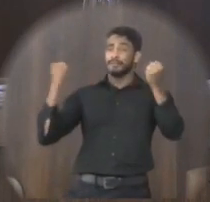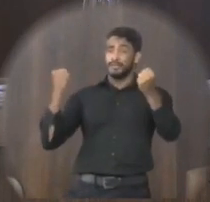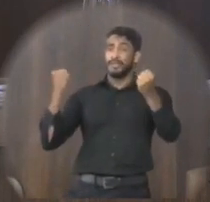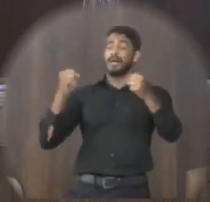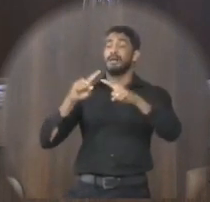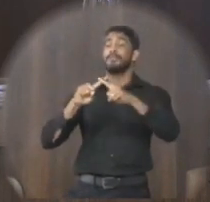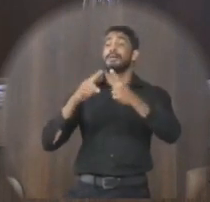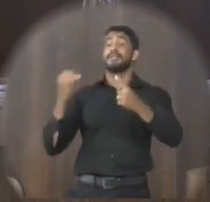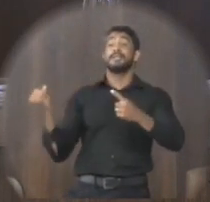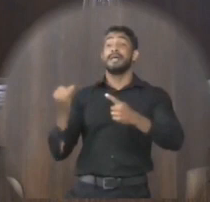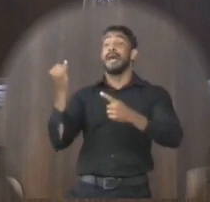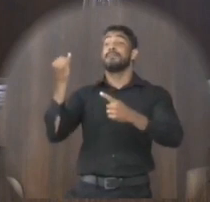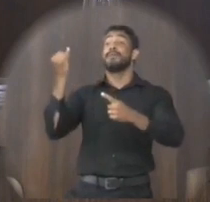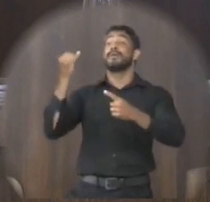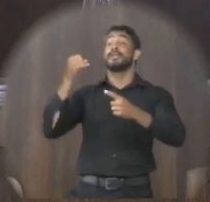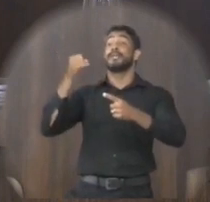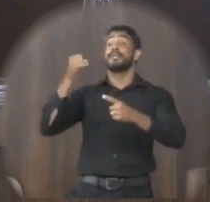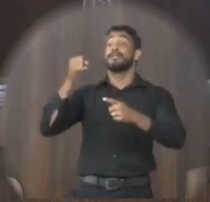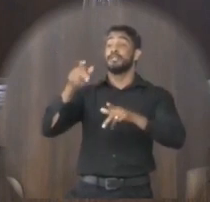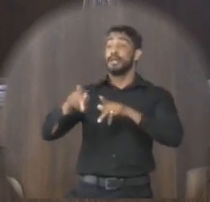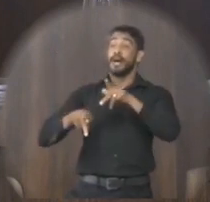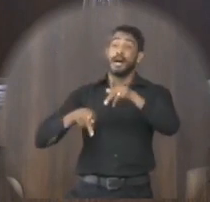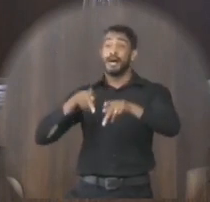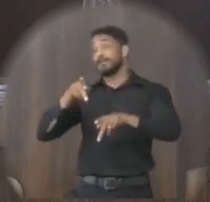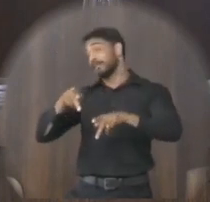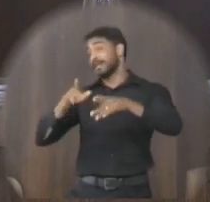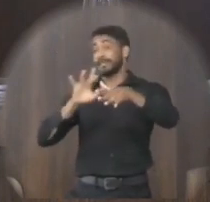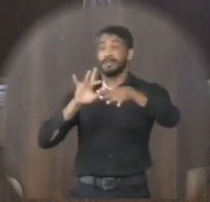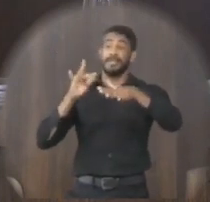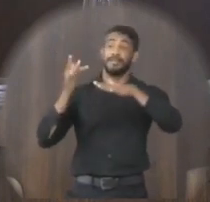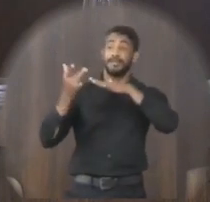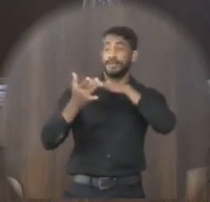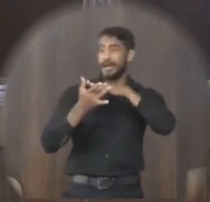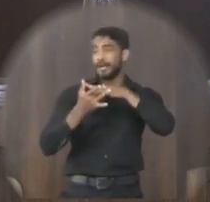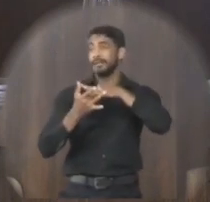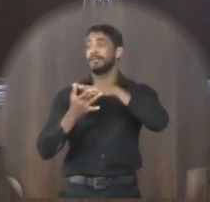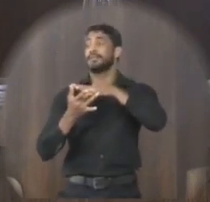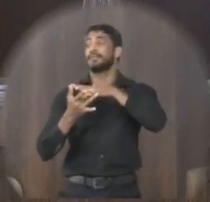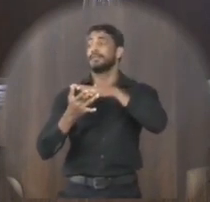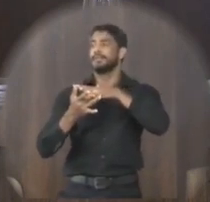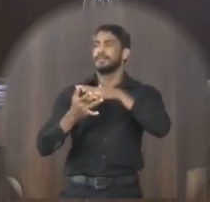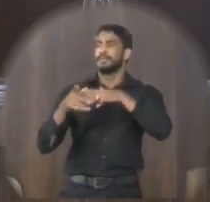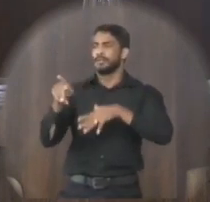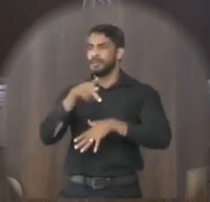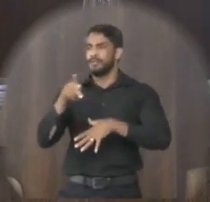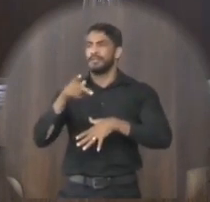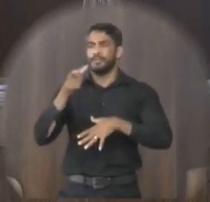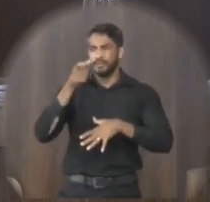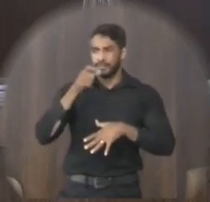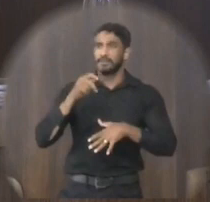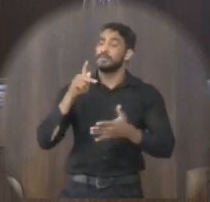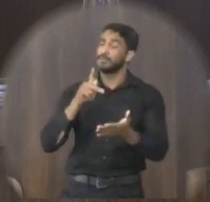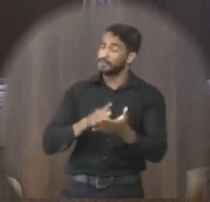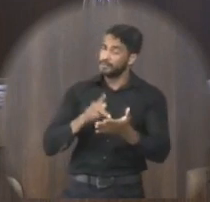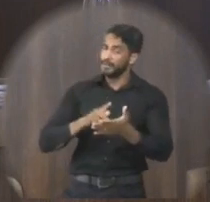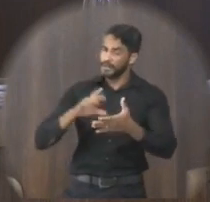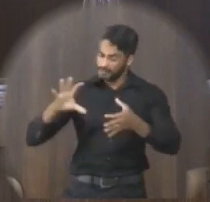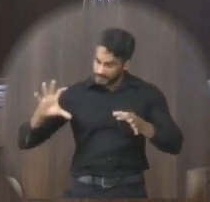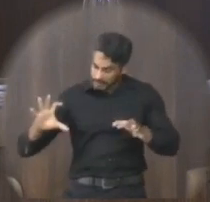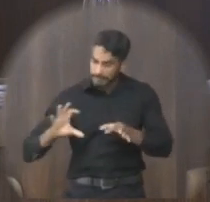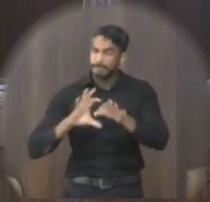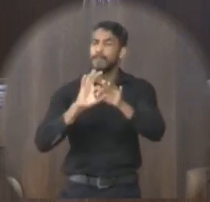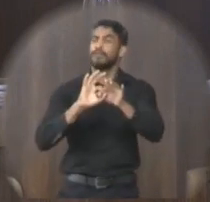população você que está nas redes sociais os professores o pessoal de educação está aqui presente realmente tem que ser de mãos dadas